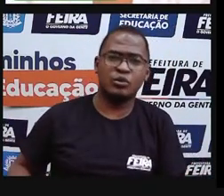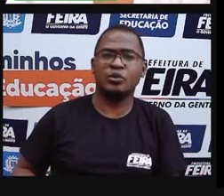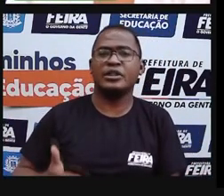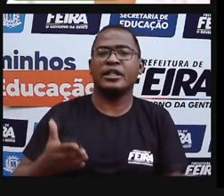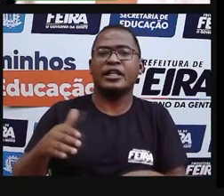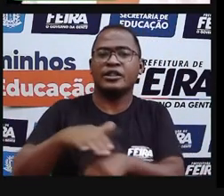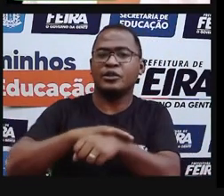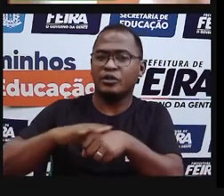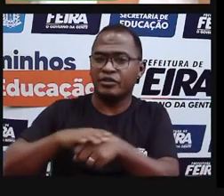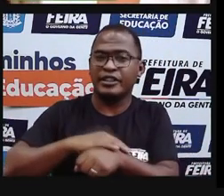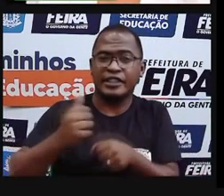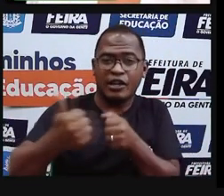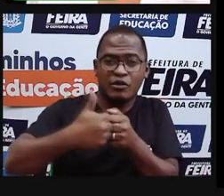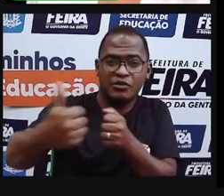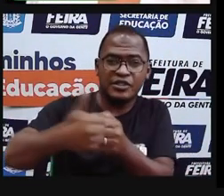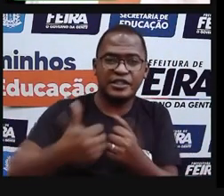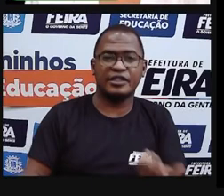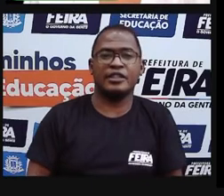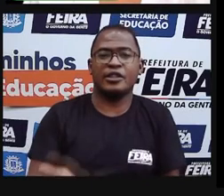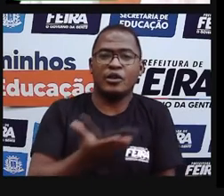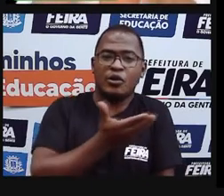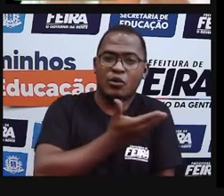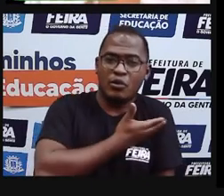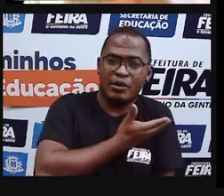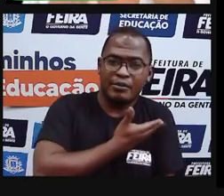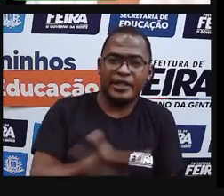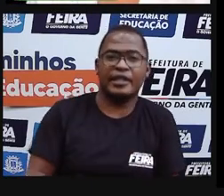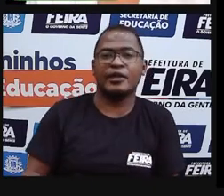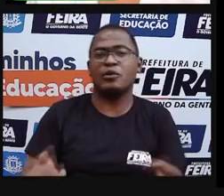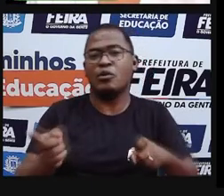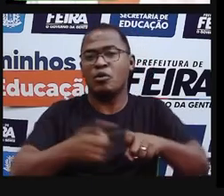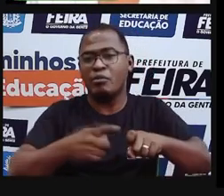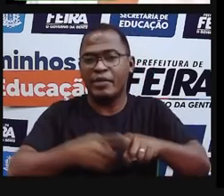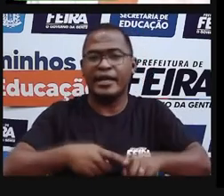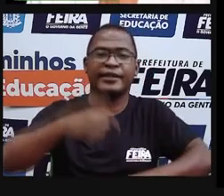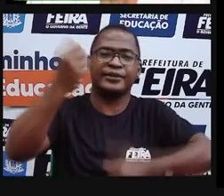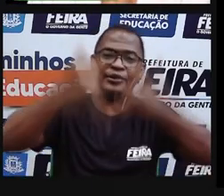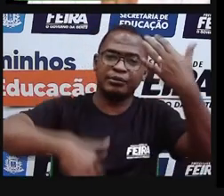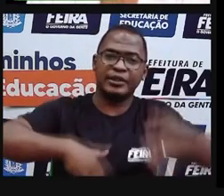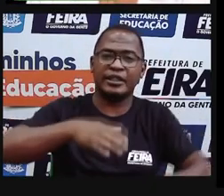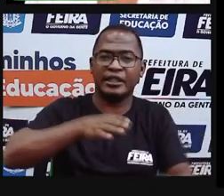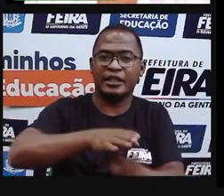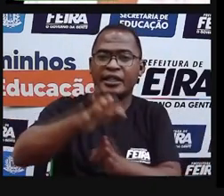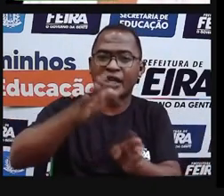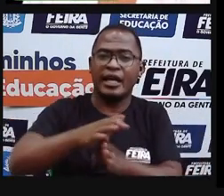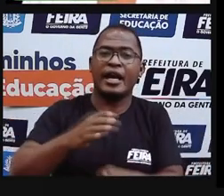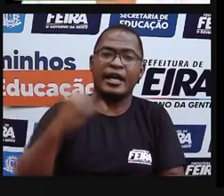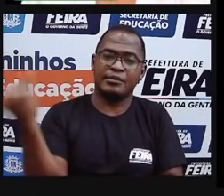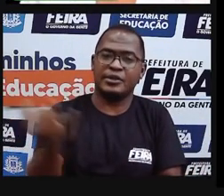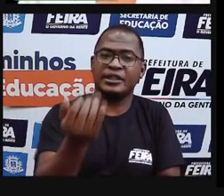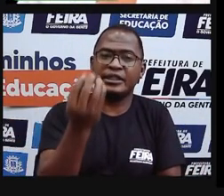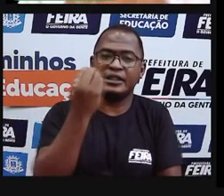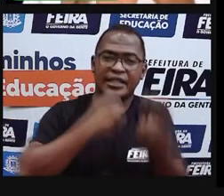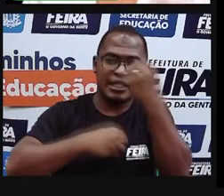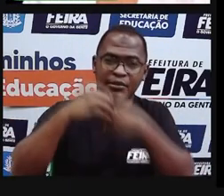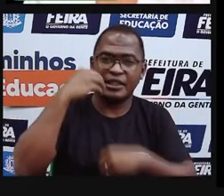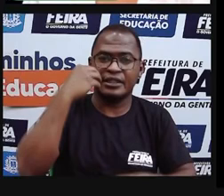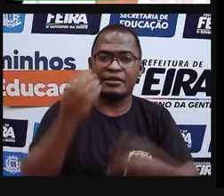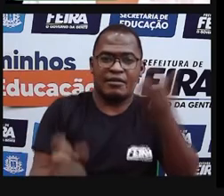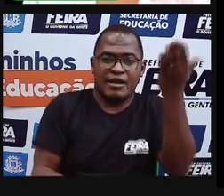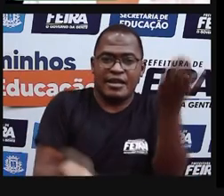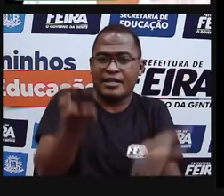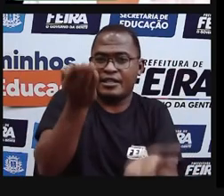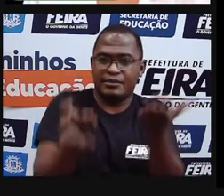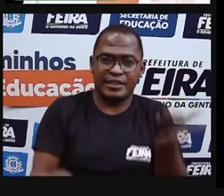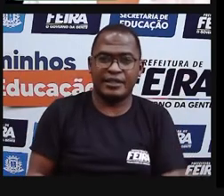ouve o médico, o nutricionista. É um assunto muito corriqueiro. Mesmo assim, a gente vê a quantidade de